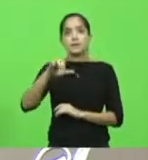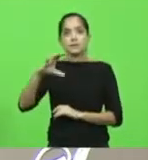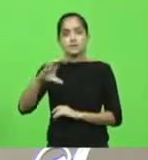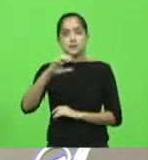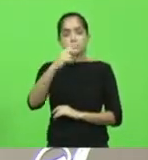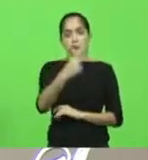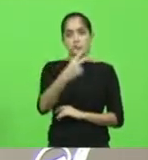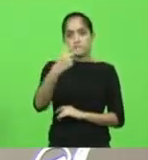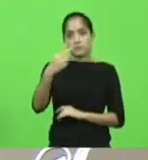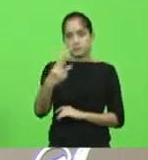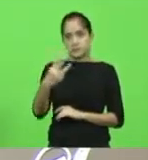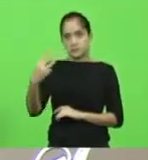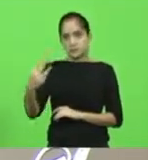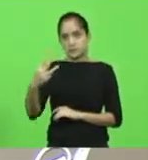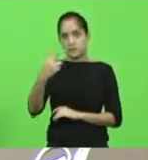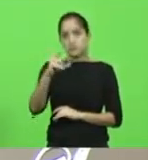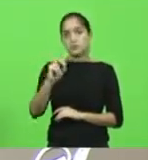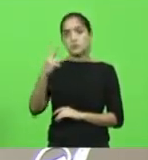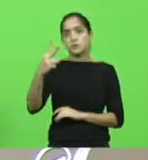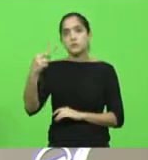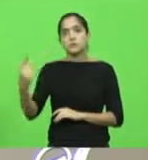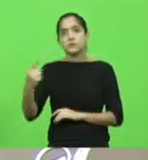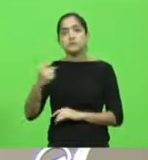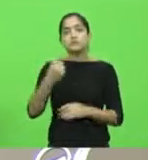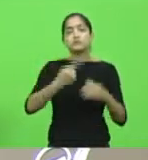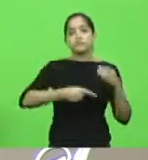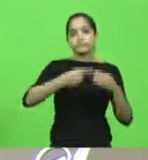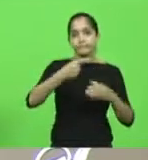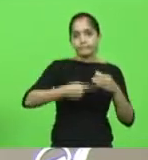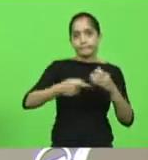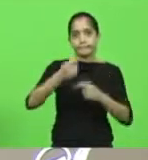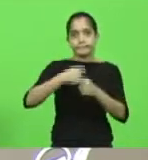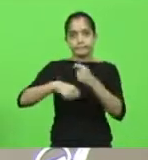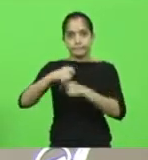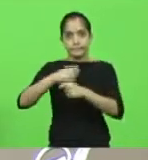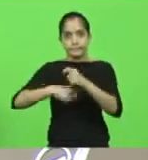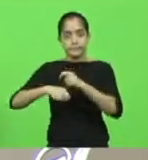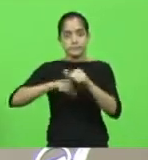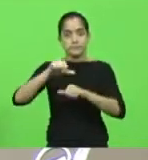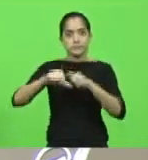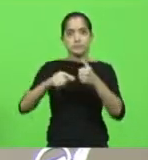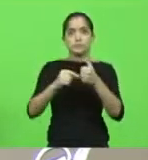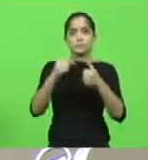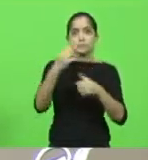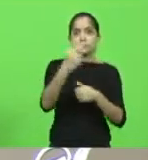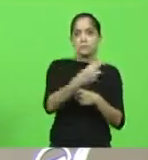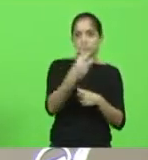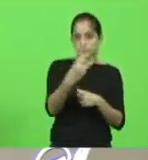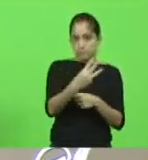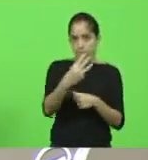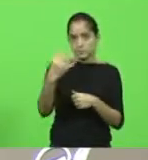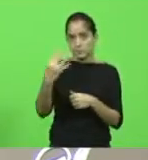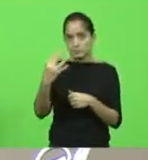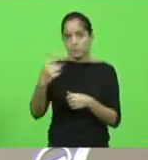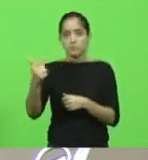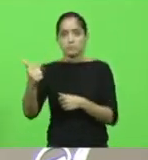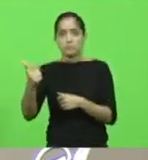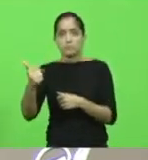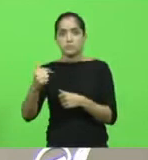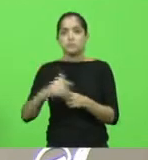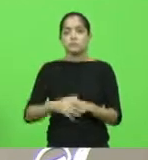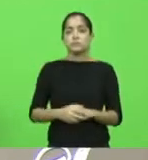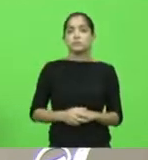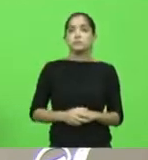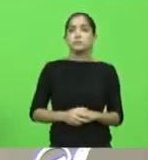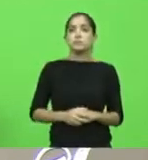-2021, autor Comissão de Finanças e Tributação, altera os artigos 3º, 4º e 12 da Lei nº 18.007, 2020,